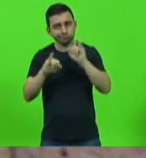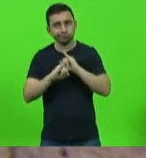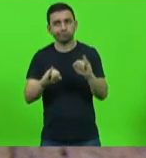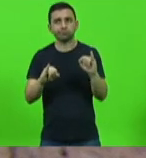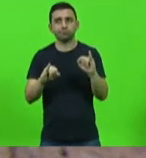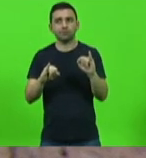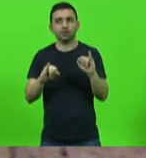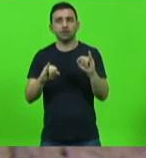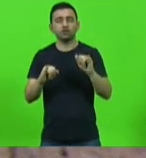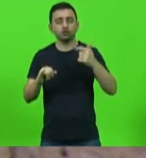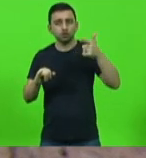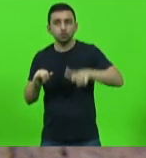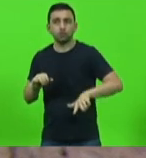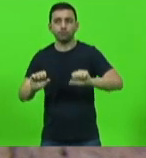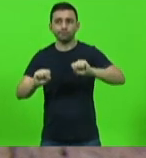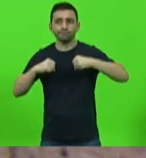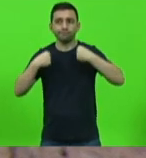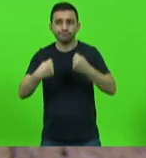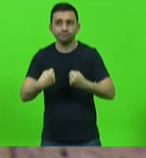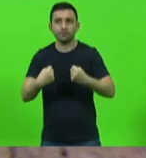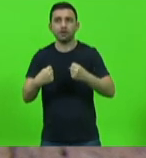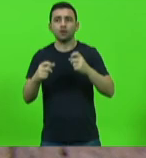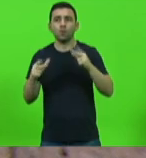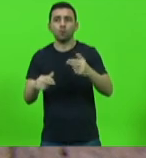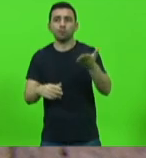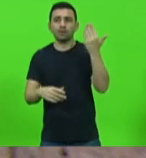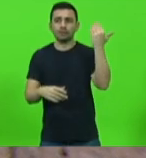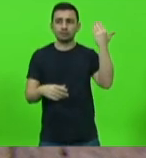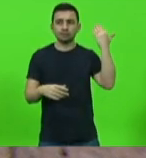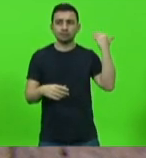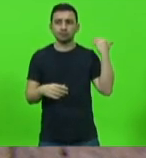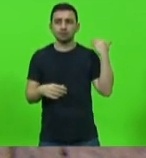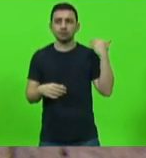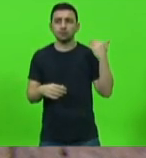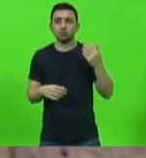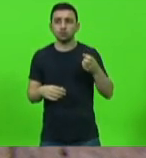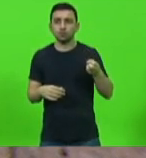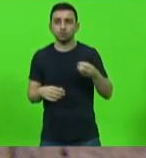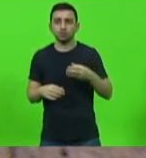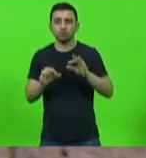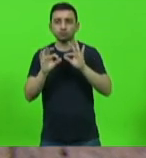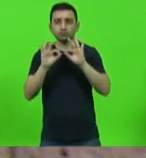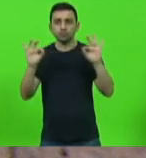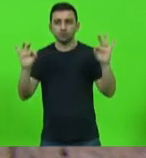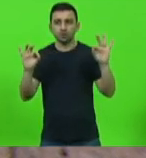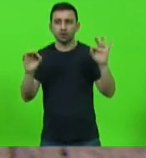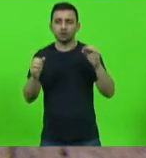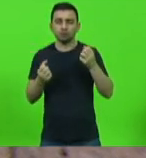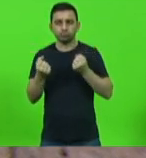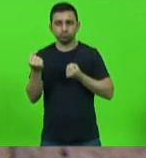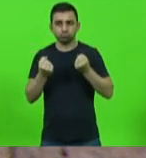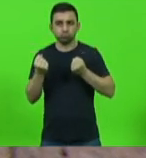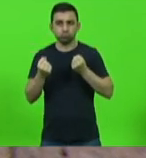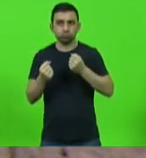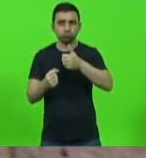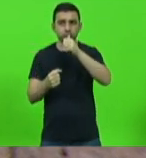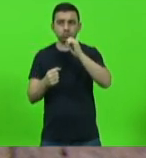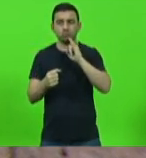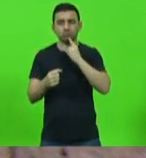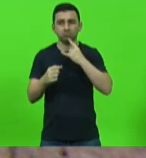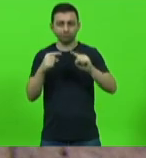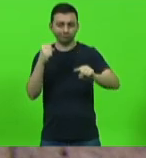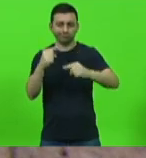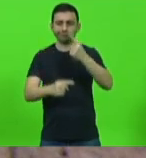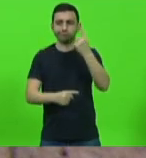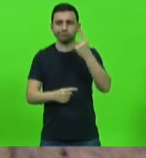reforçar o antigo e sempre atual refrão direção e álcool não combinam